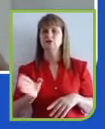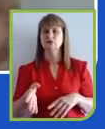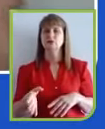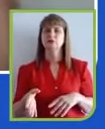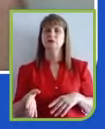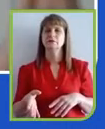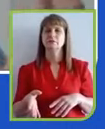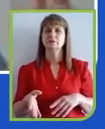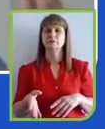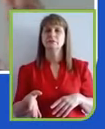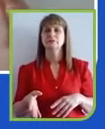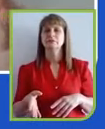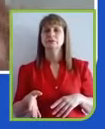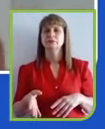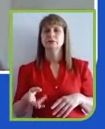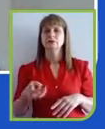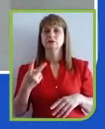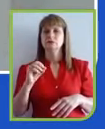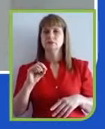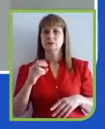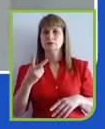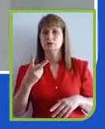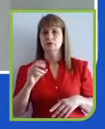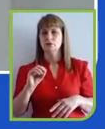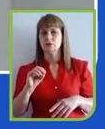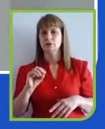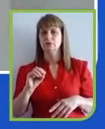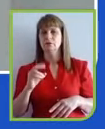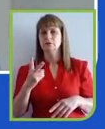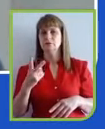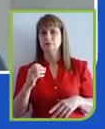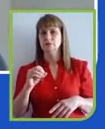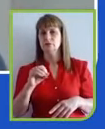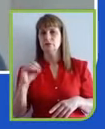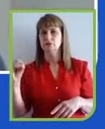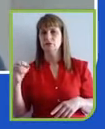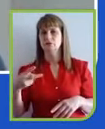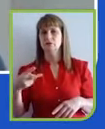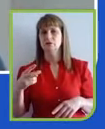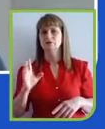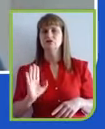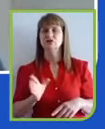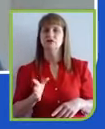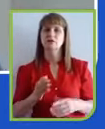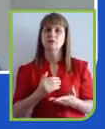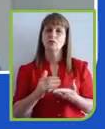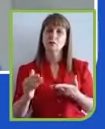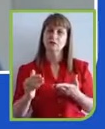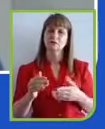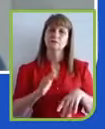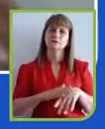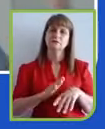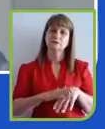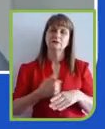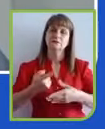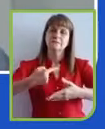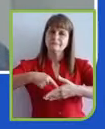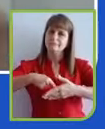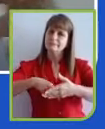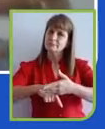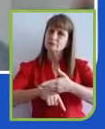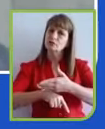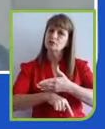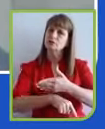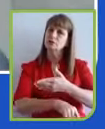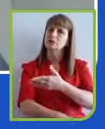dizendo assim, o compromisso público de atuar de acordo com os princípios do desenvolvimento sustentável. Isso foi se aprofundando. Naquele momento,